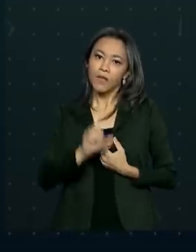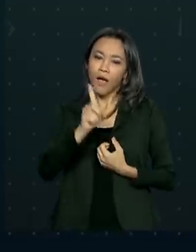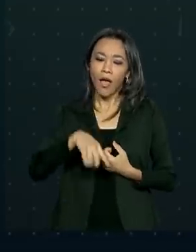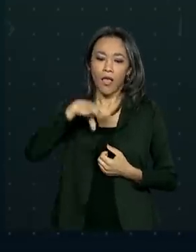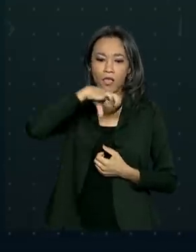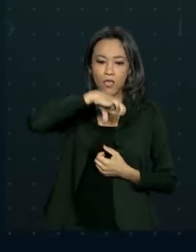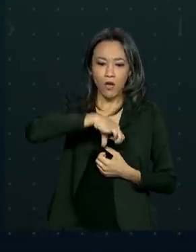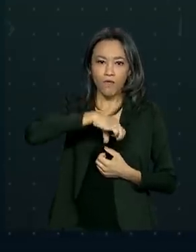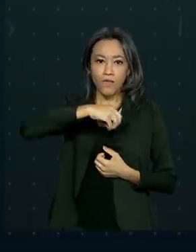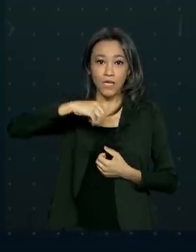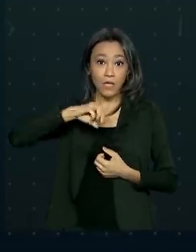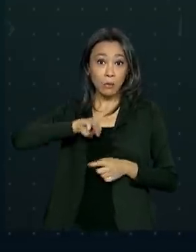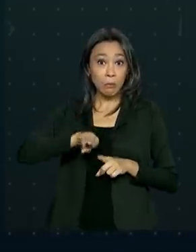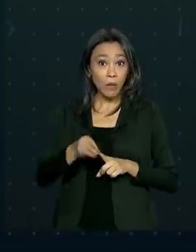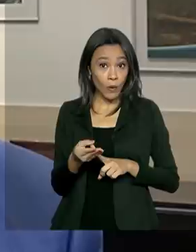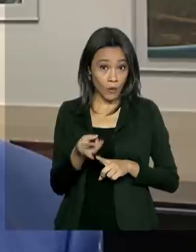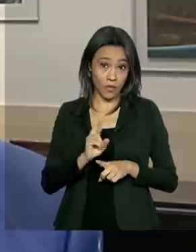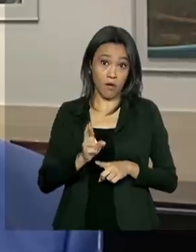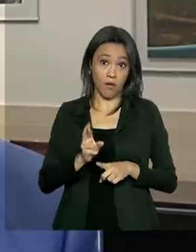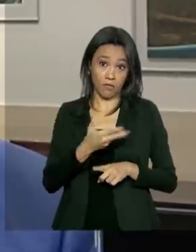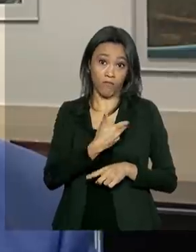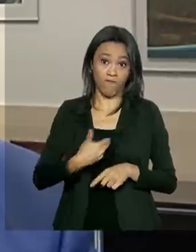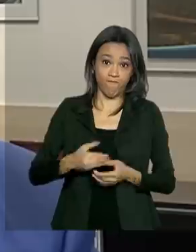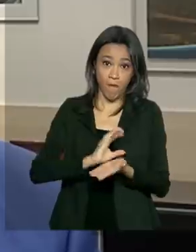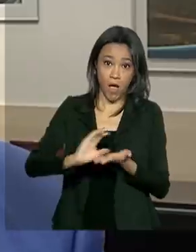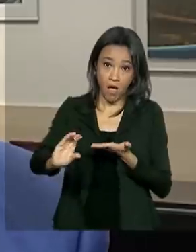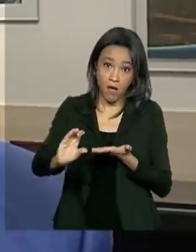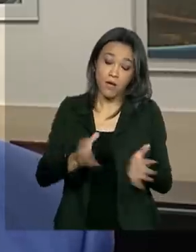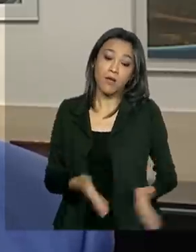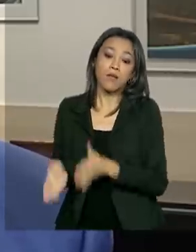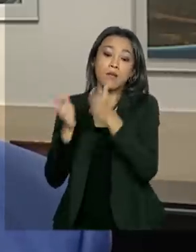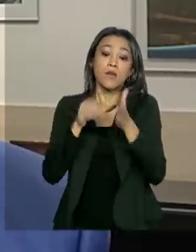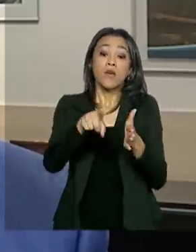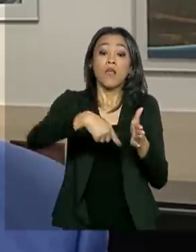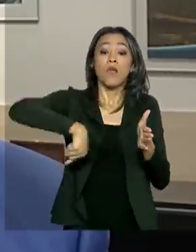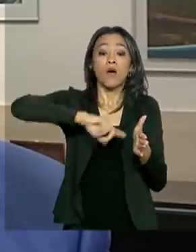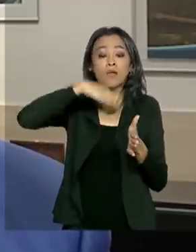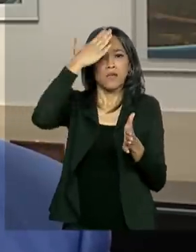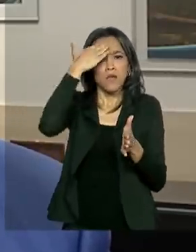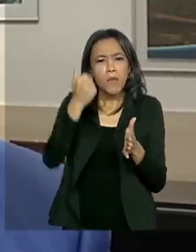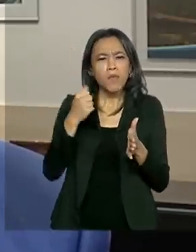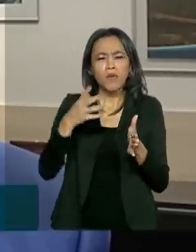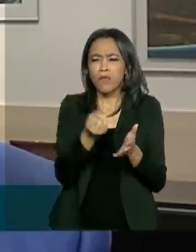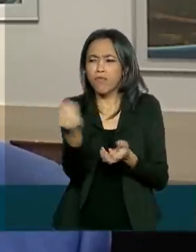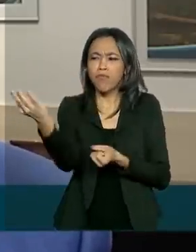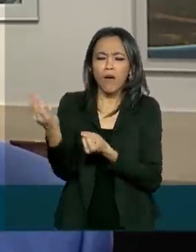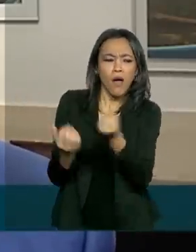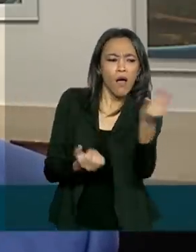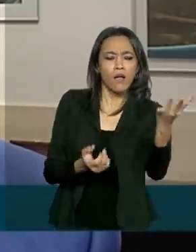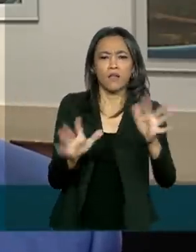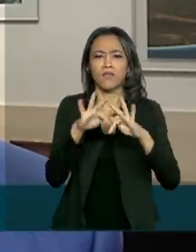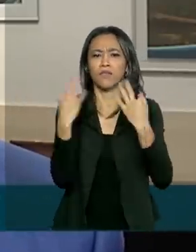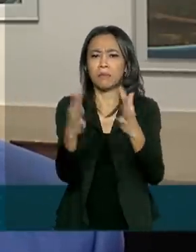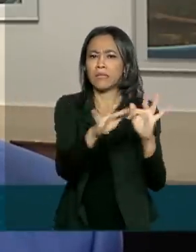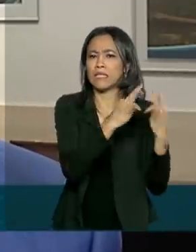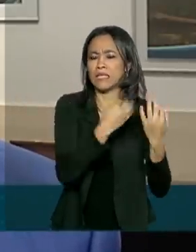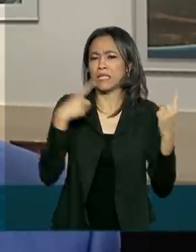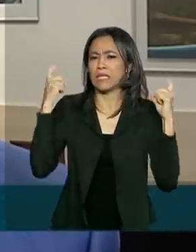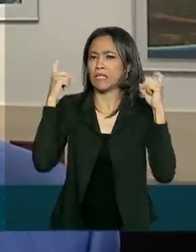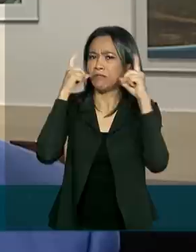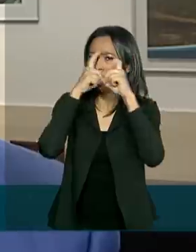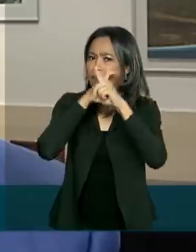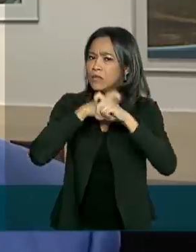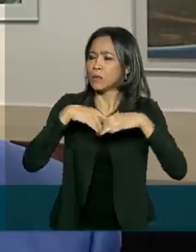de 900 milhões de reais. Nós sabemos que muitas famílias estão tendo dificuldades diante da